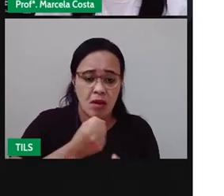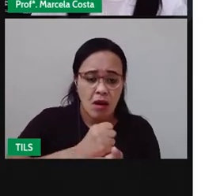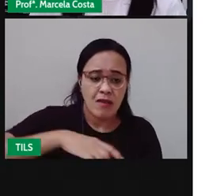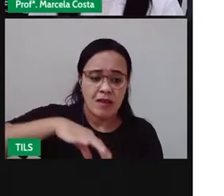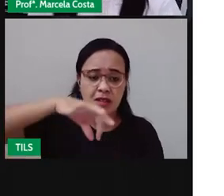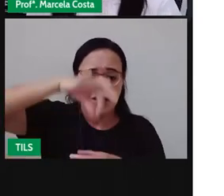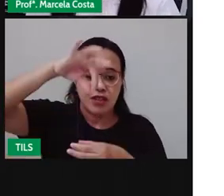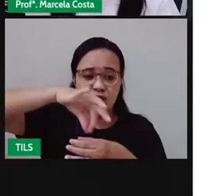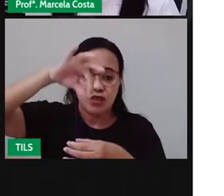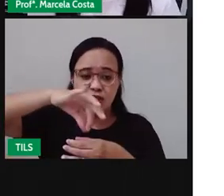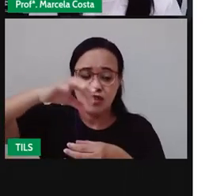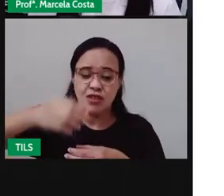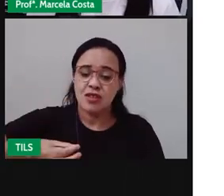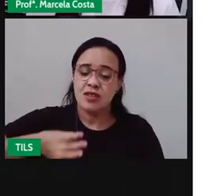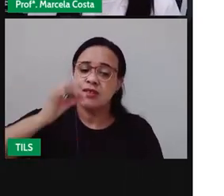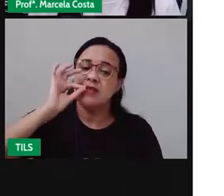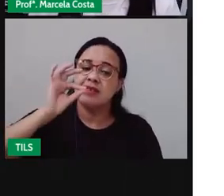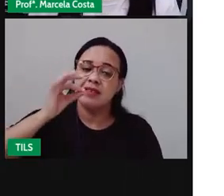dor na barriga